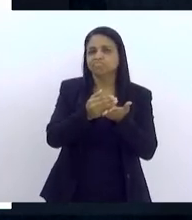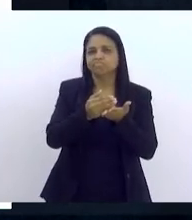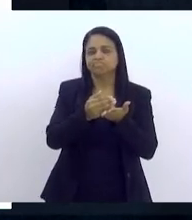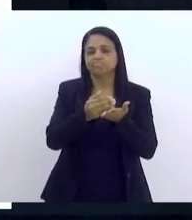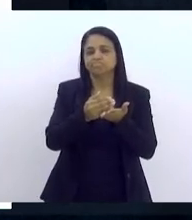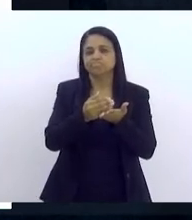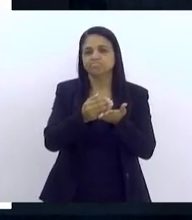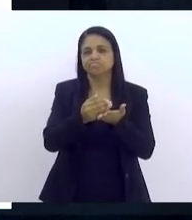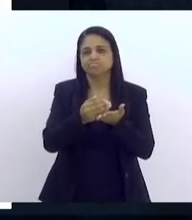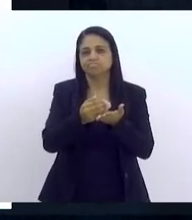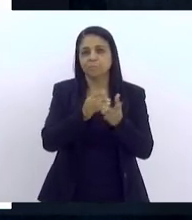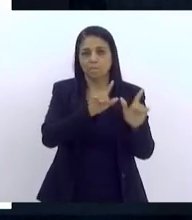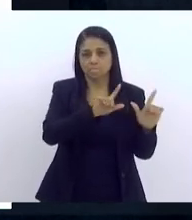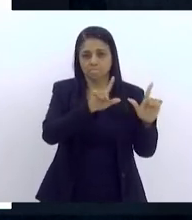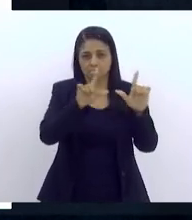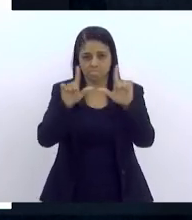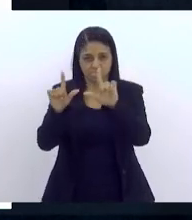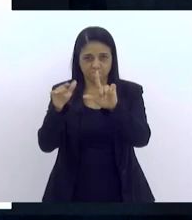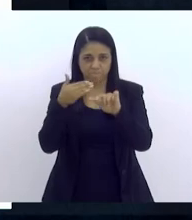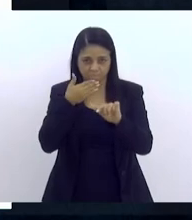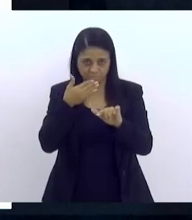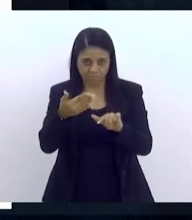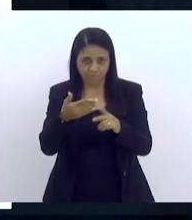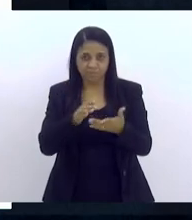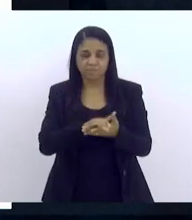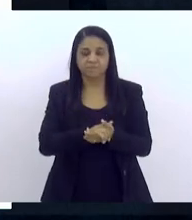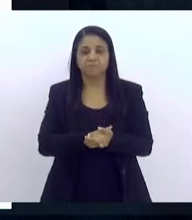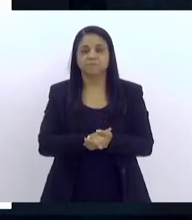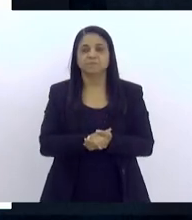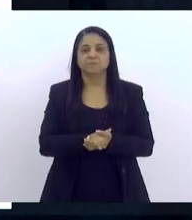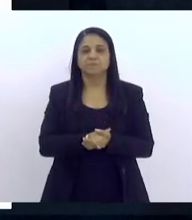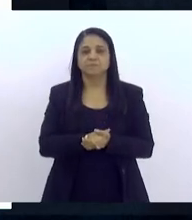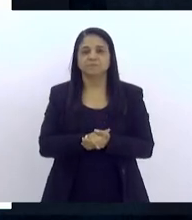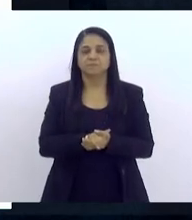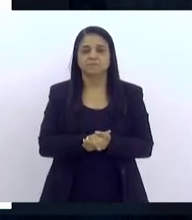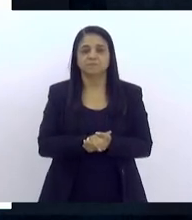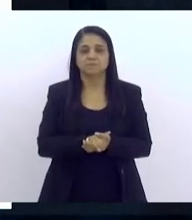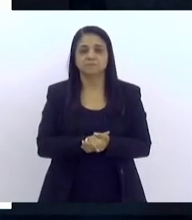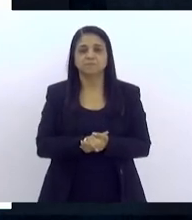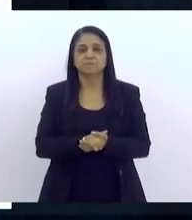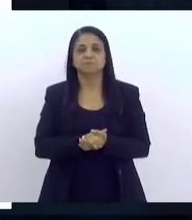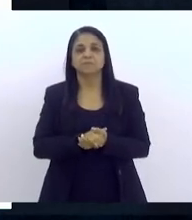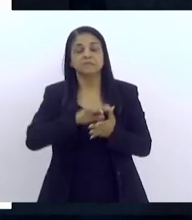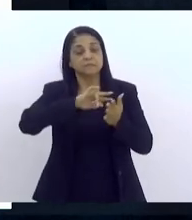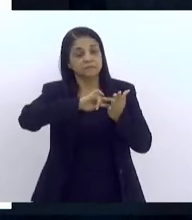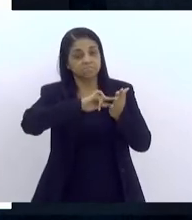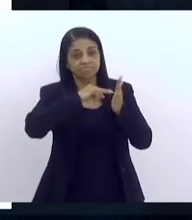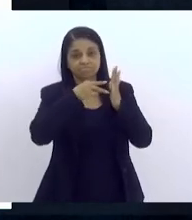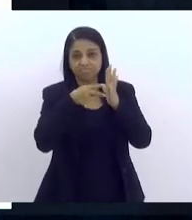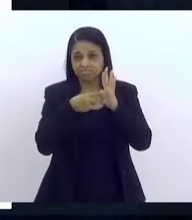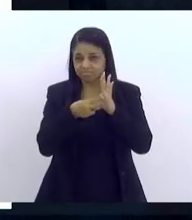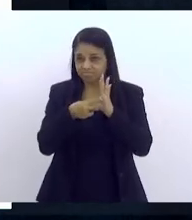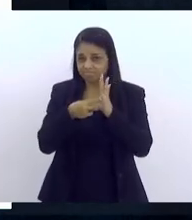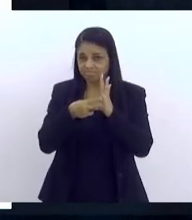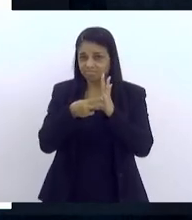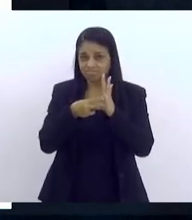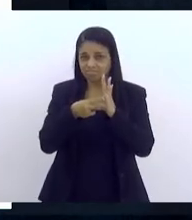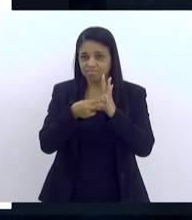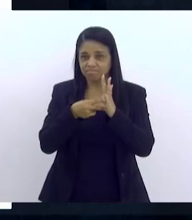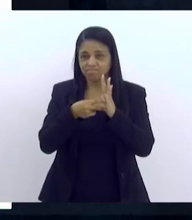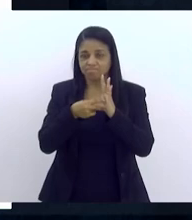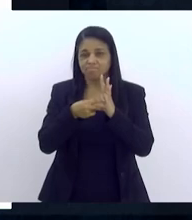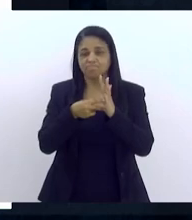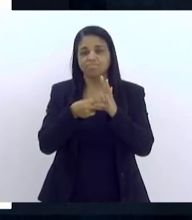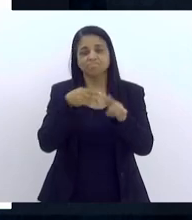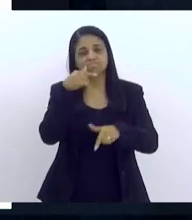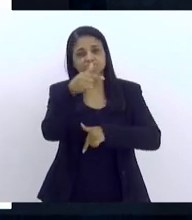eu ia pedir para passar já a próxima, o próximo slide, por favor, a definição que a gente tem, com a qual a